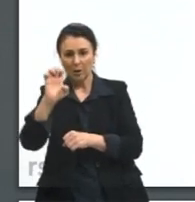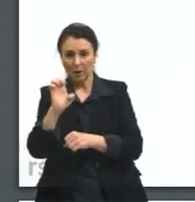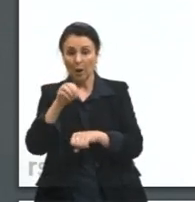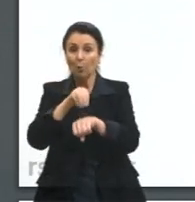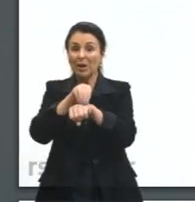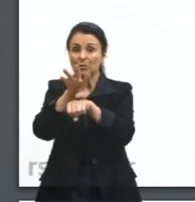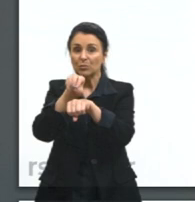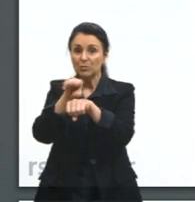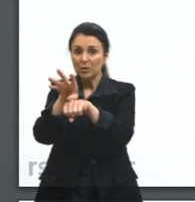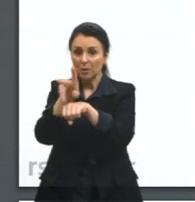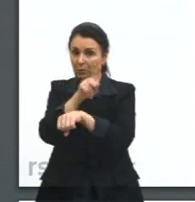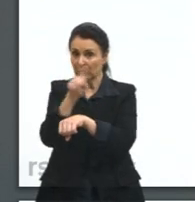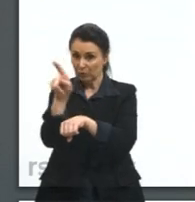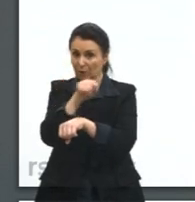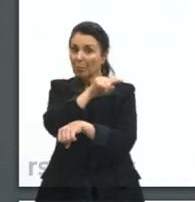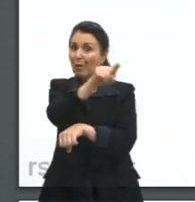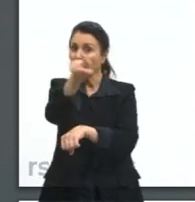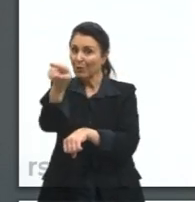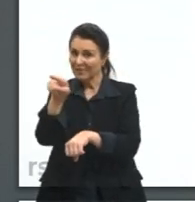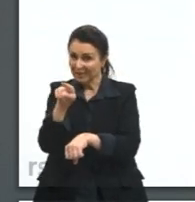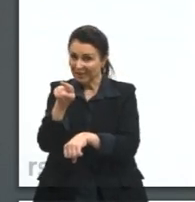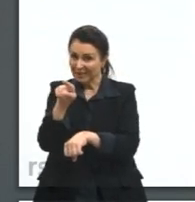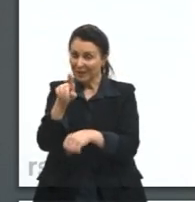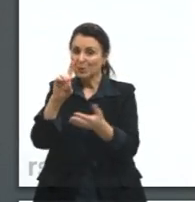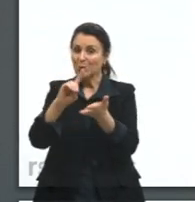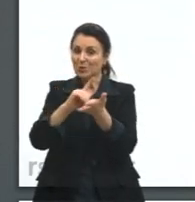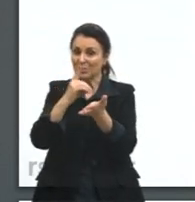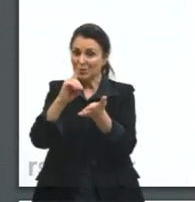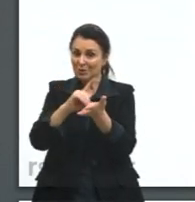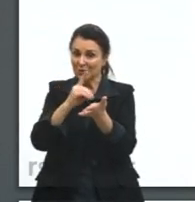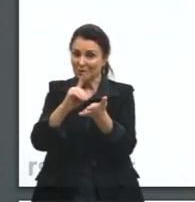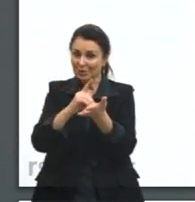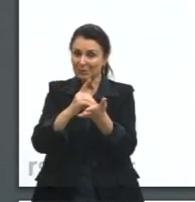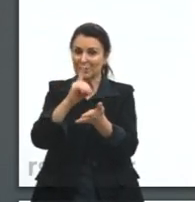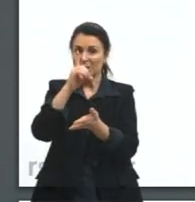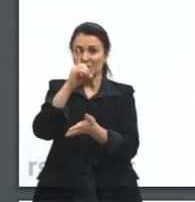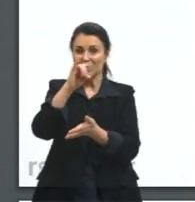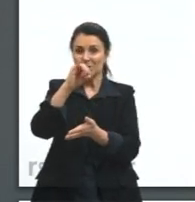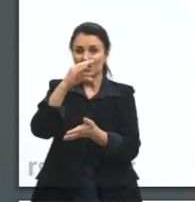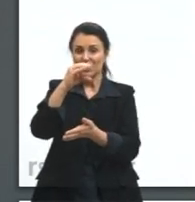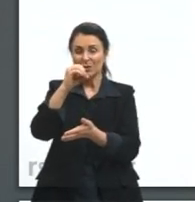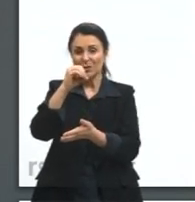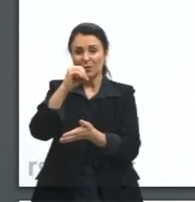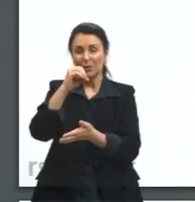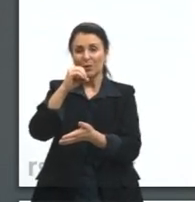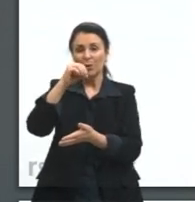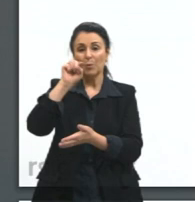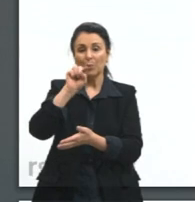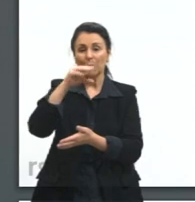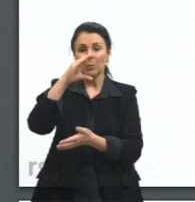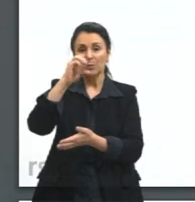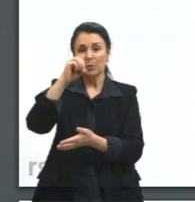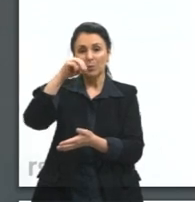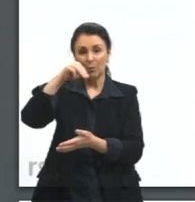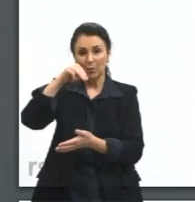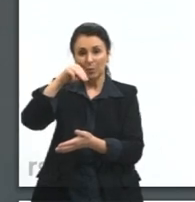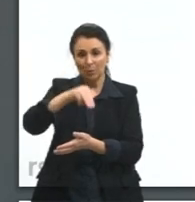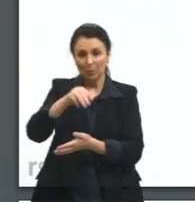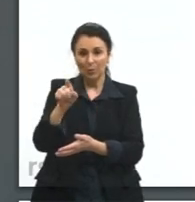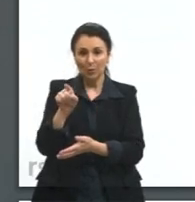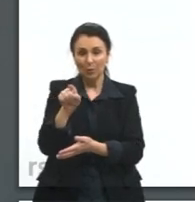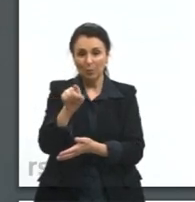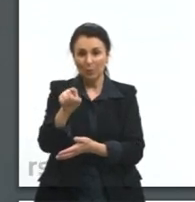gente? Já começa a nossa primeira aula com uma dica importante. é dicio.com.br. É, para mim,